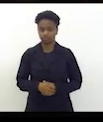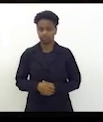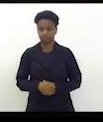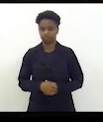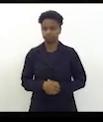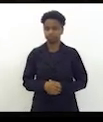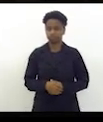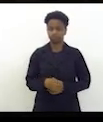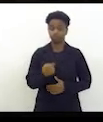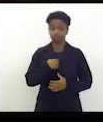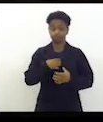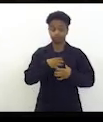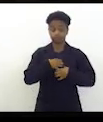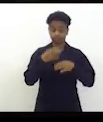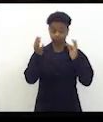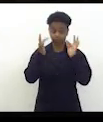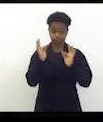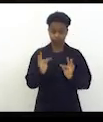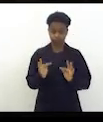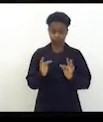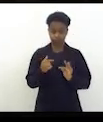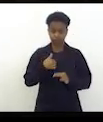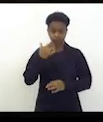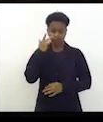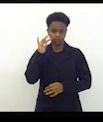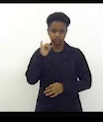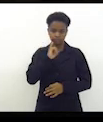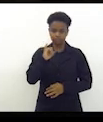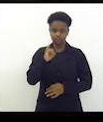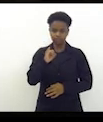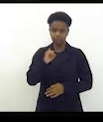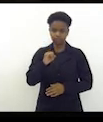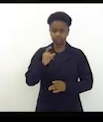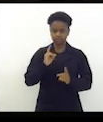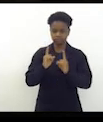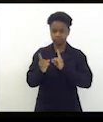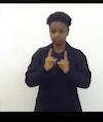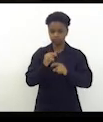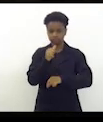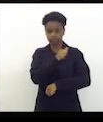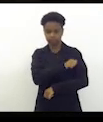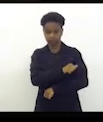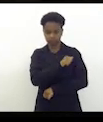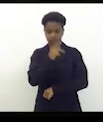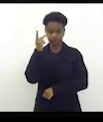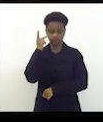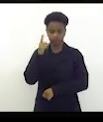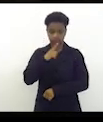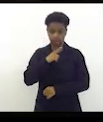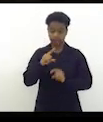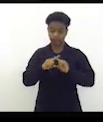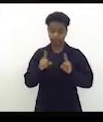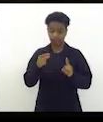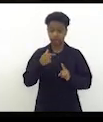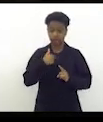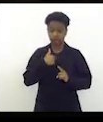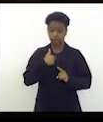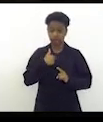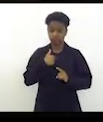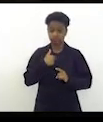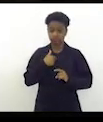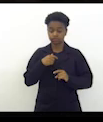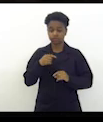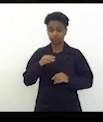feliz deputado Jari não sei se na Rio São Paulo tem mas eu subi a serra das araras